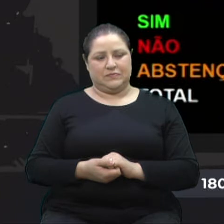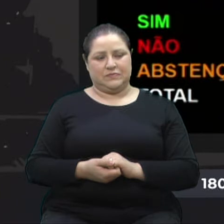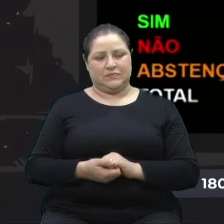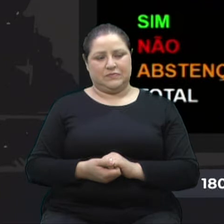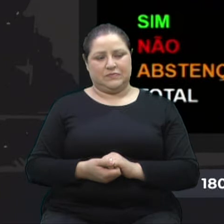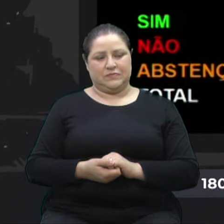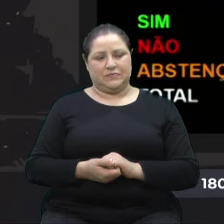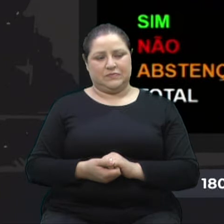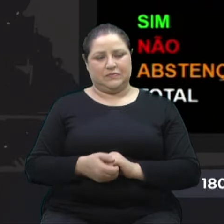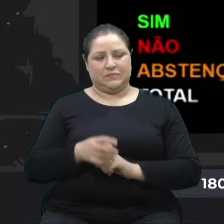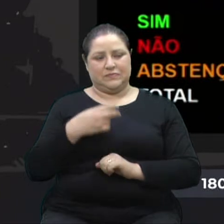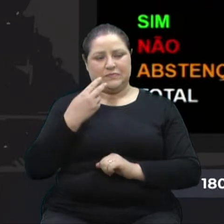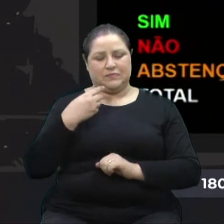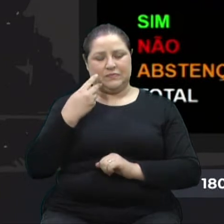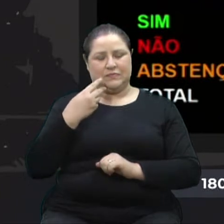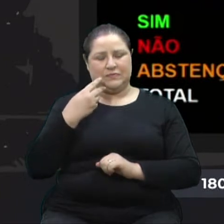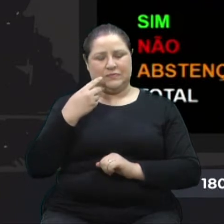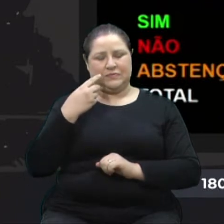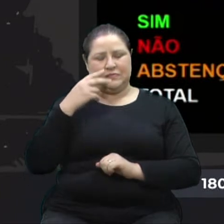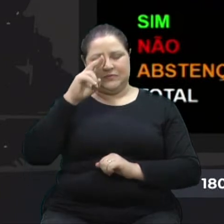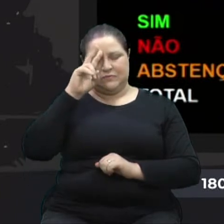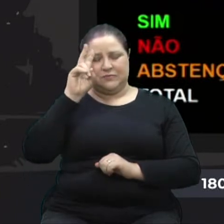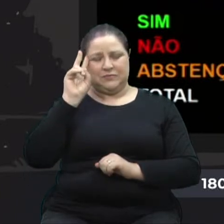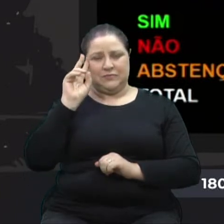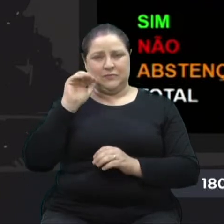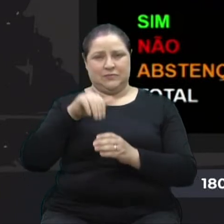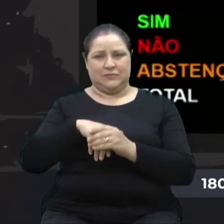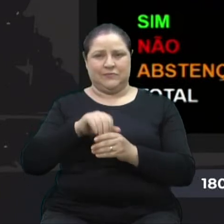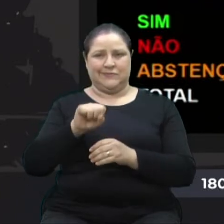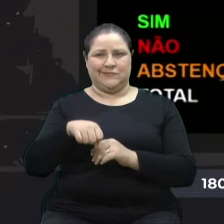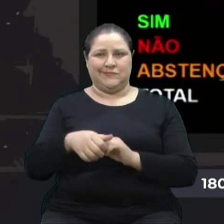Vereador Velocino, vota sim.